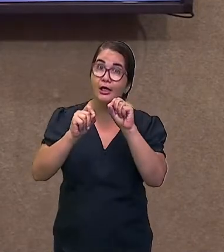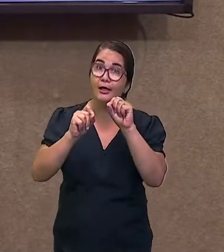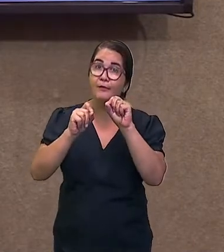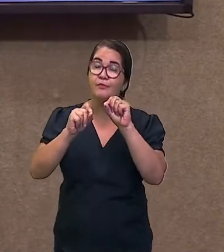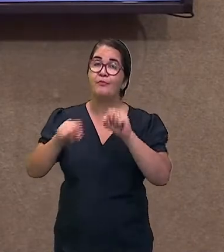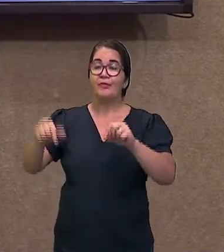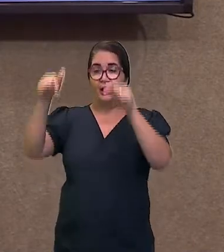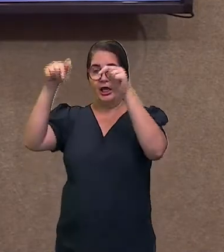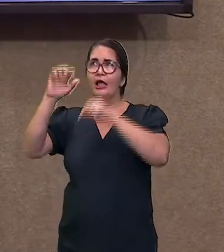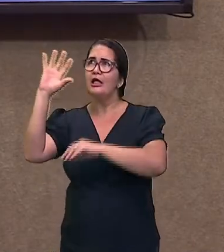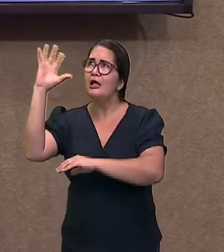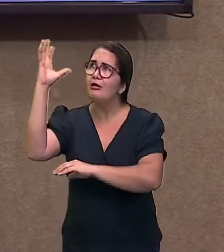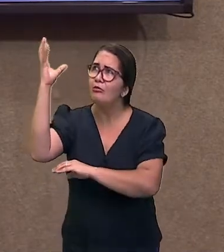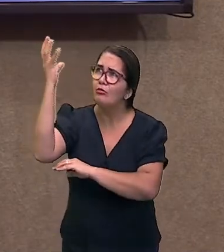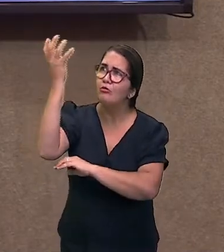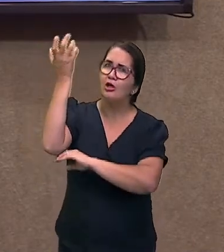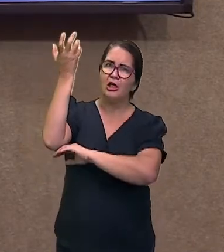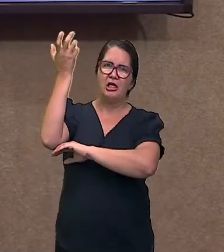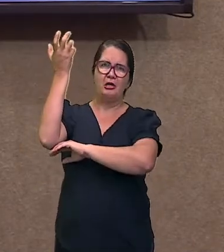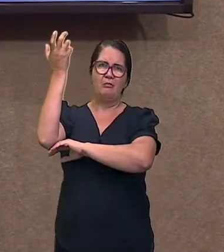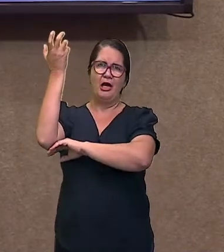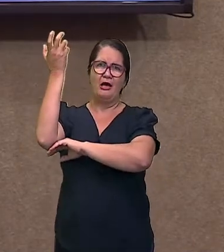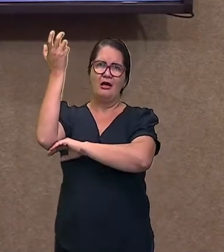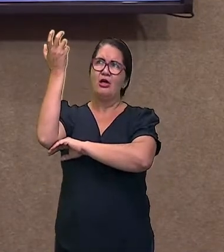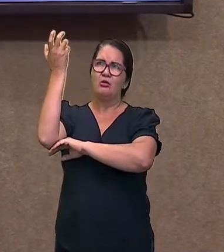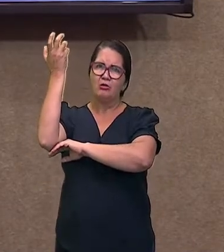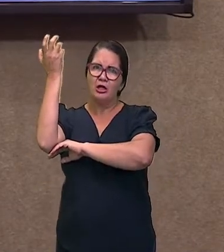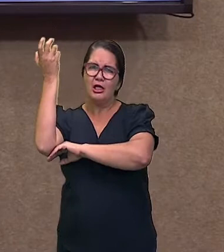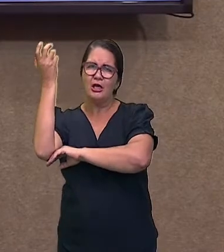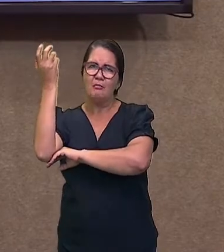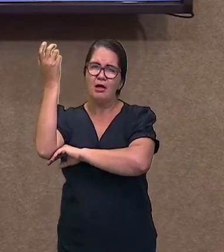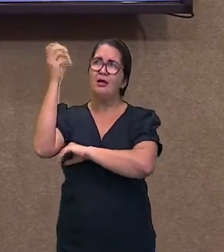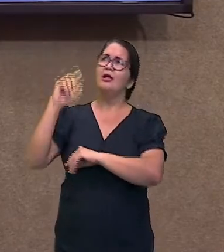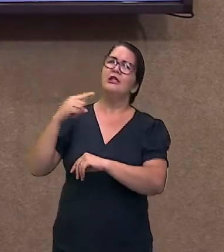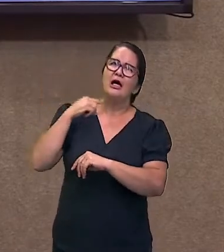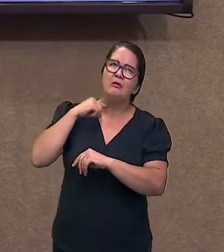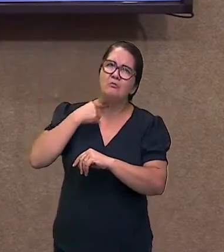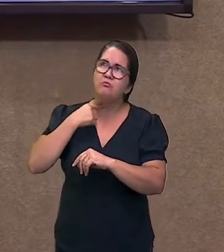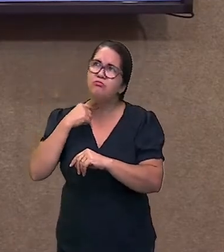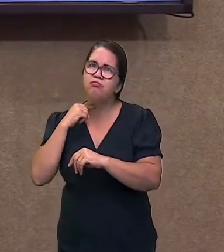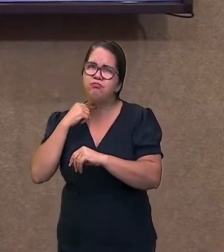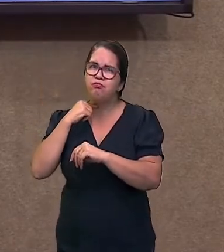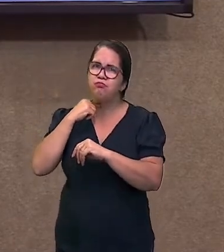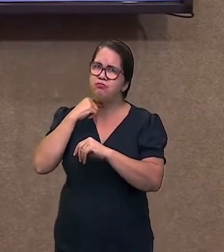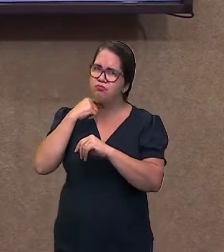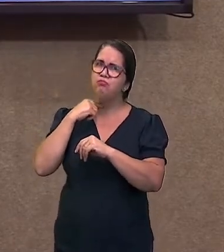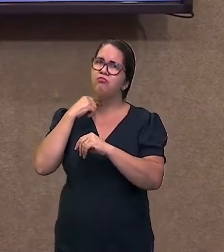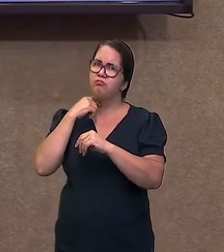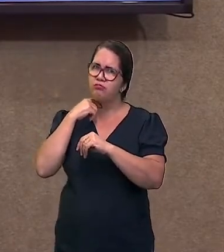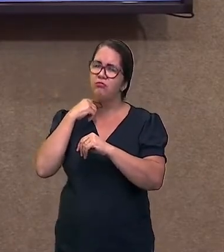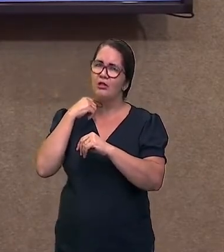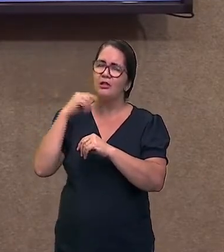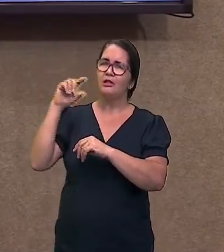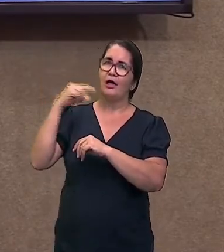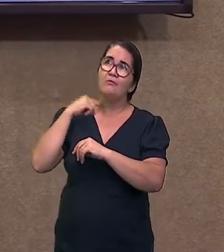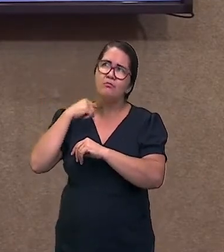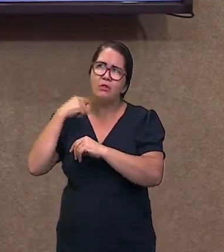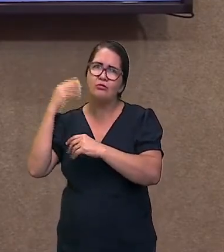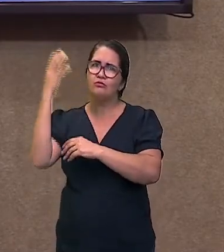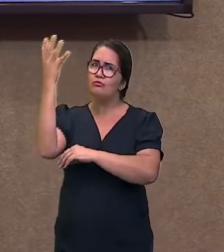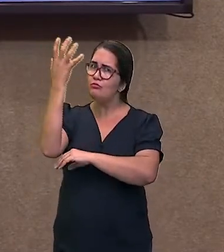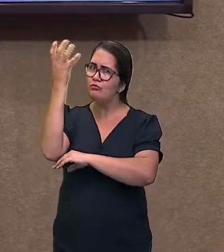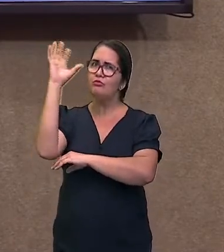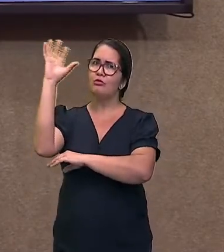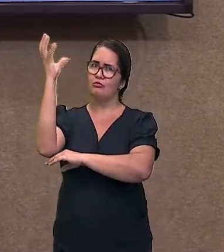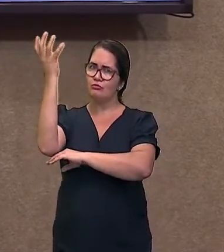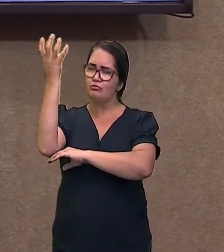níveis não muito bacanas da umidade do ar no nosso espaço, que também não é legal. E outro fator